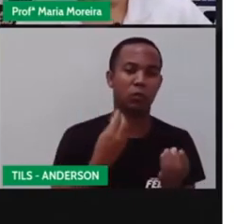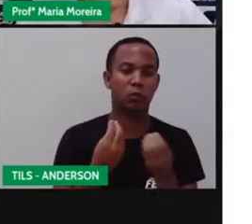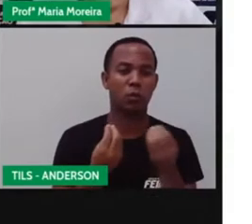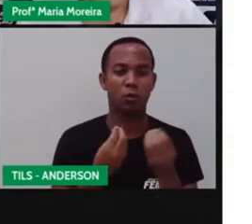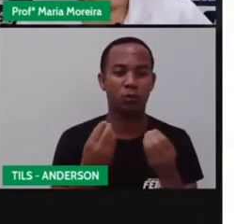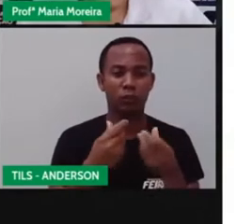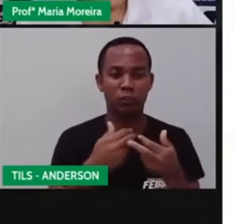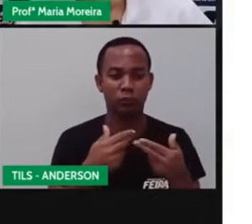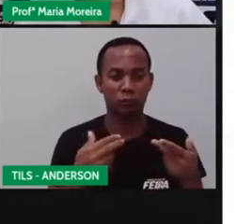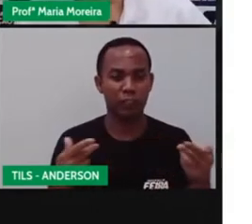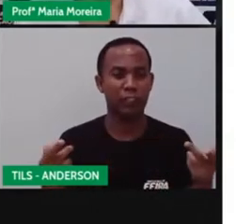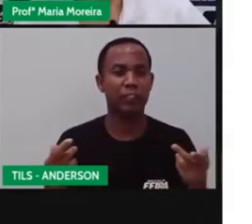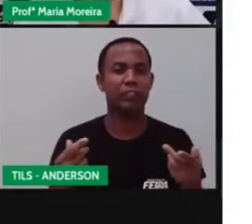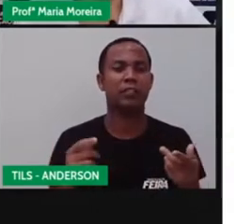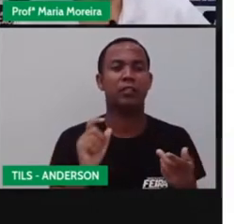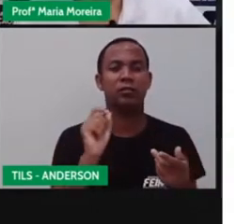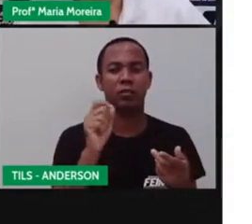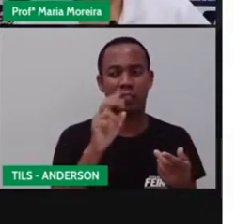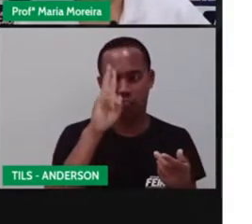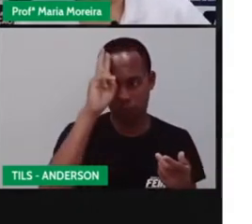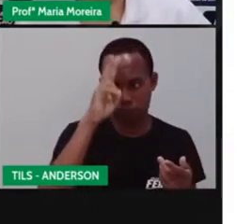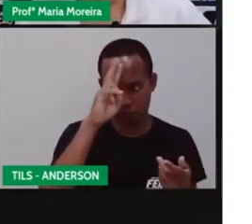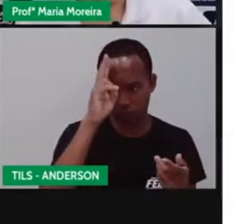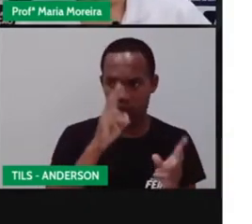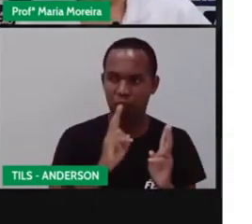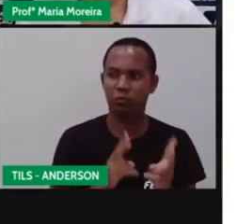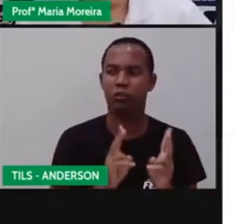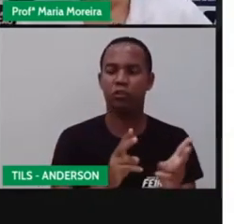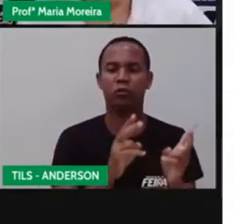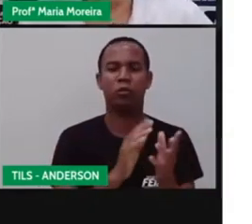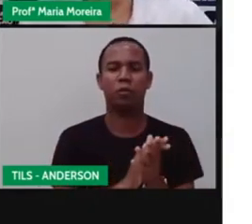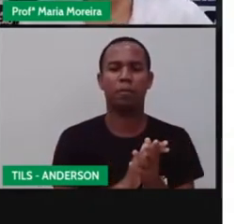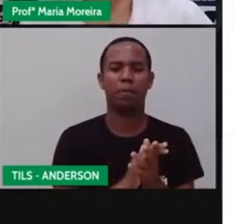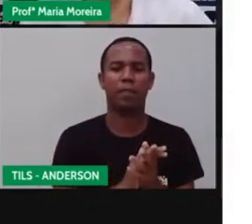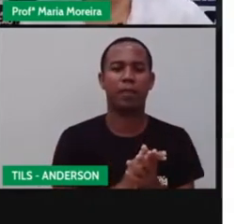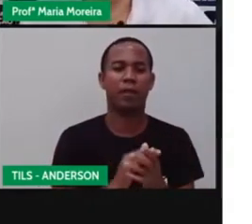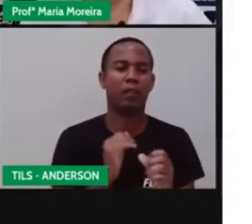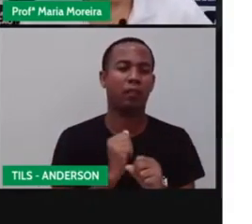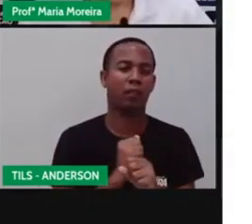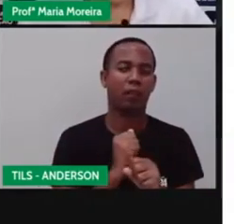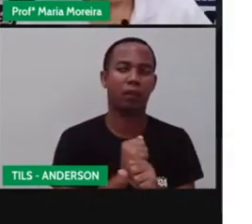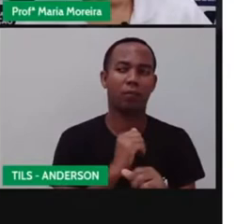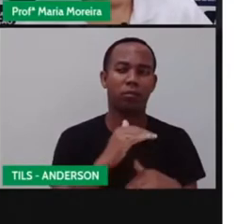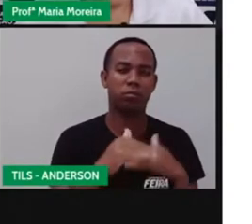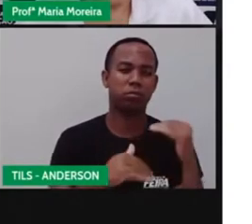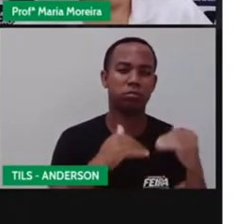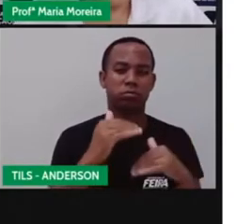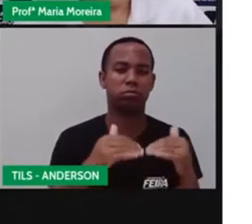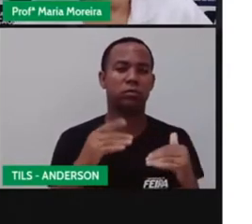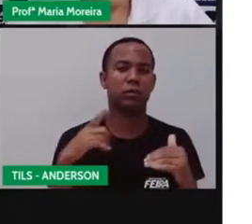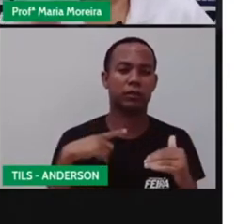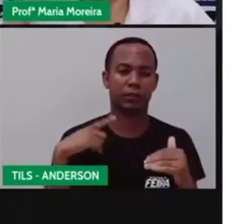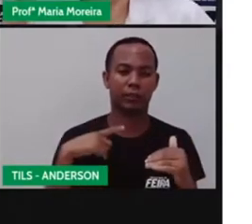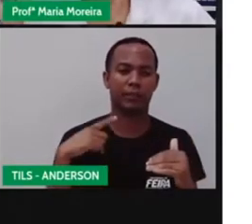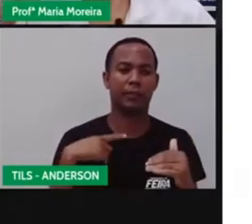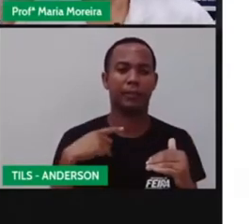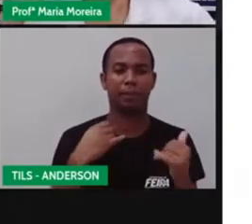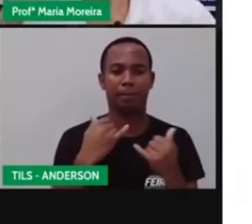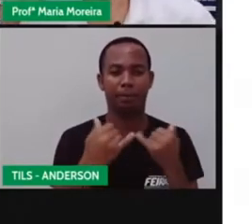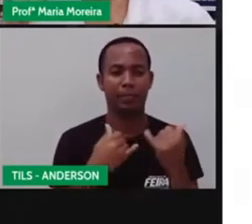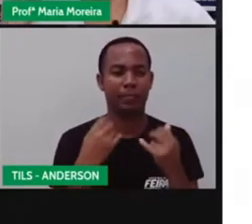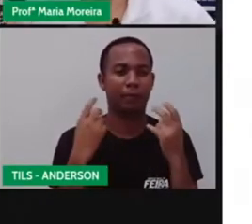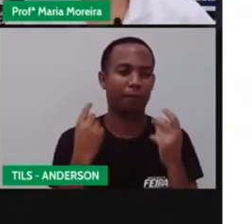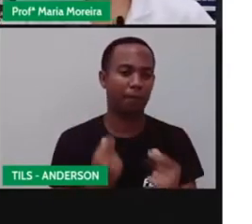várias delas permaneceram inalteradas ao longo do tempo. Tem brinquedos que são